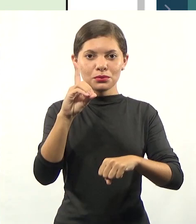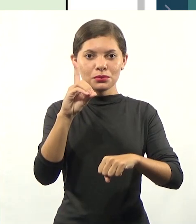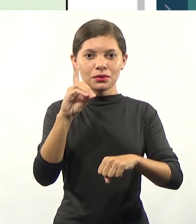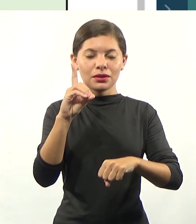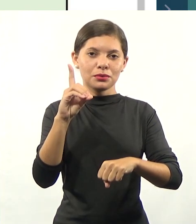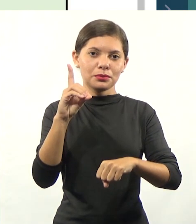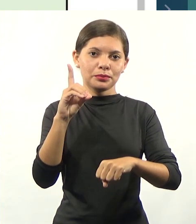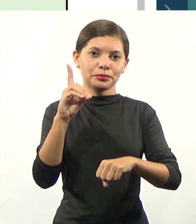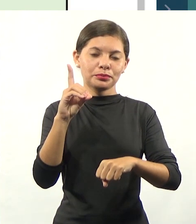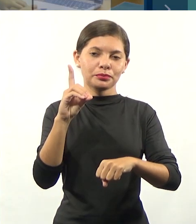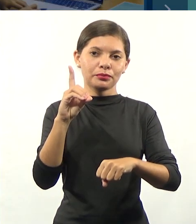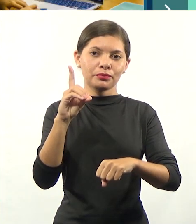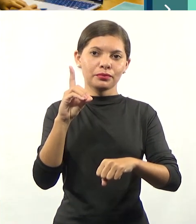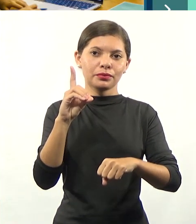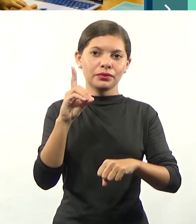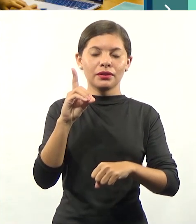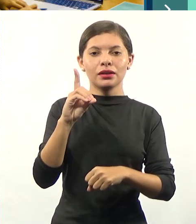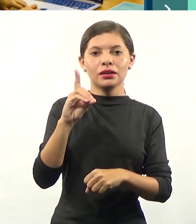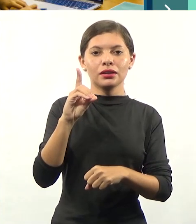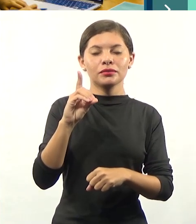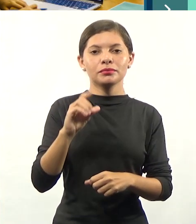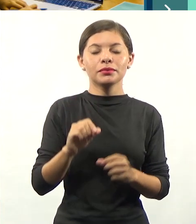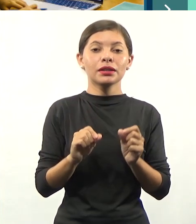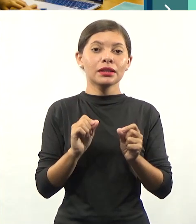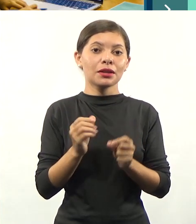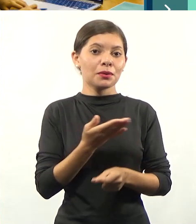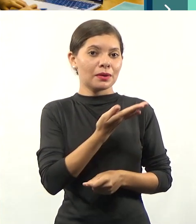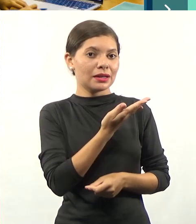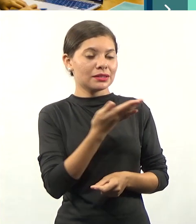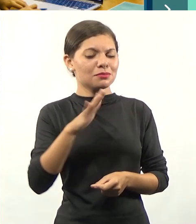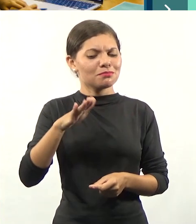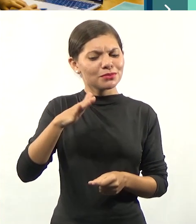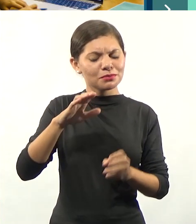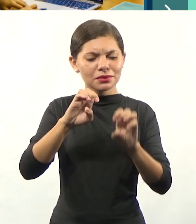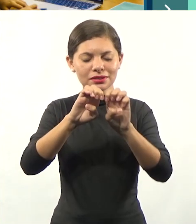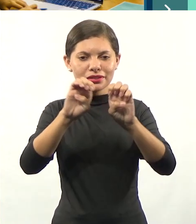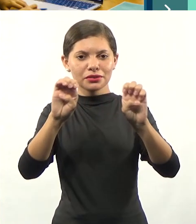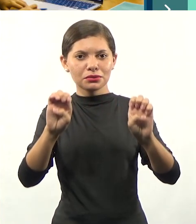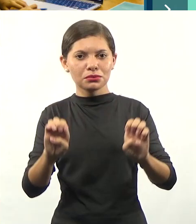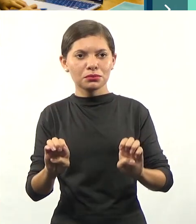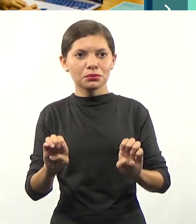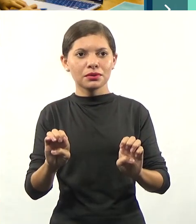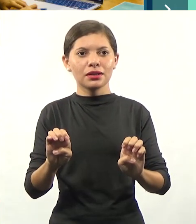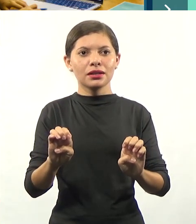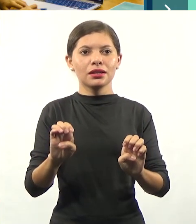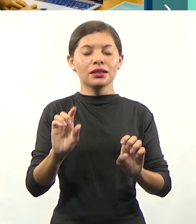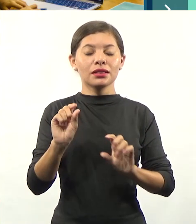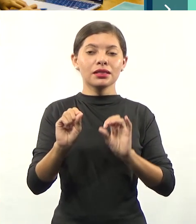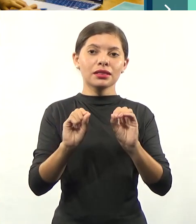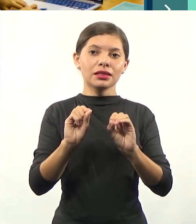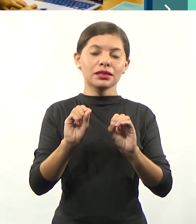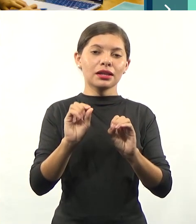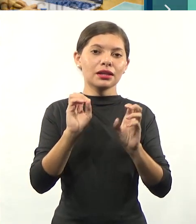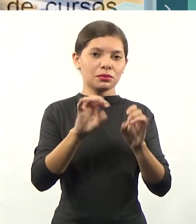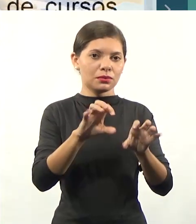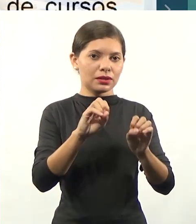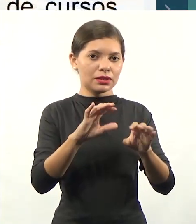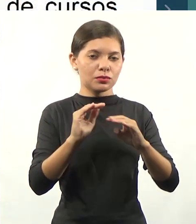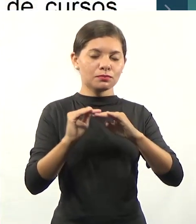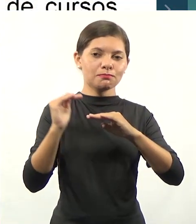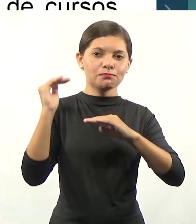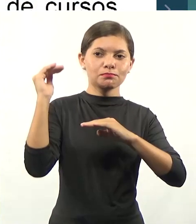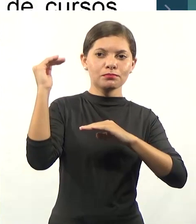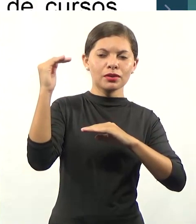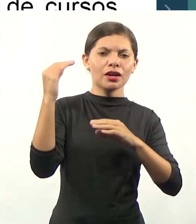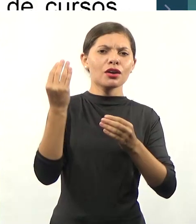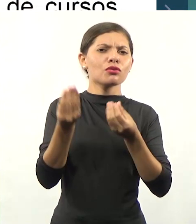-doc e o estágio doutoral. Então, essa é mais ou menos a estrutura da educação superior. E